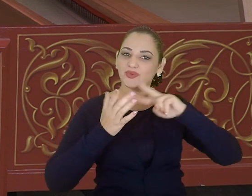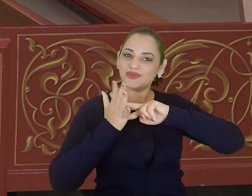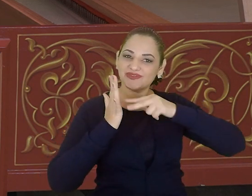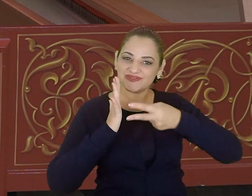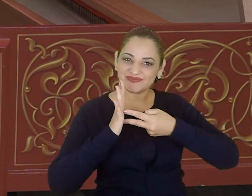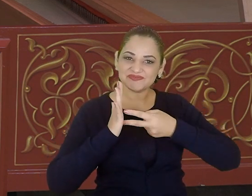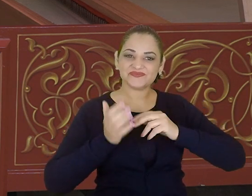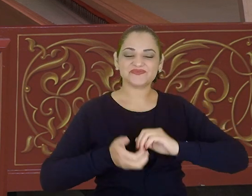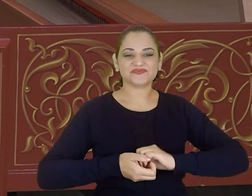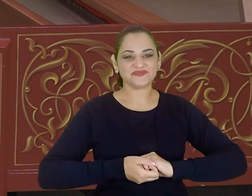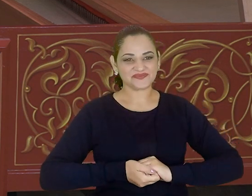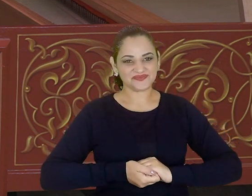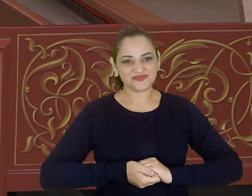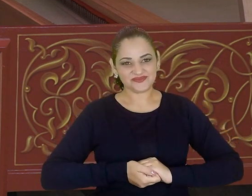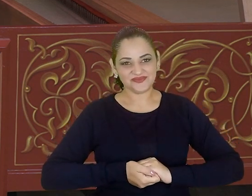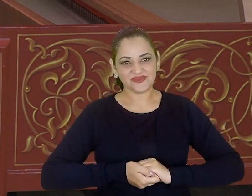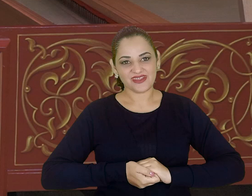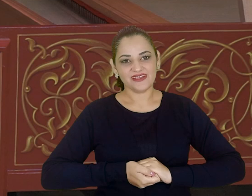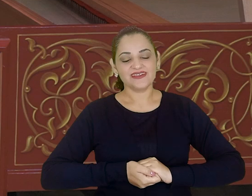tensões.